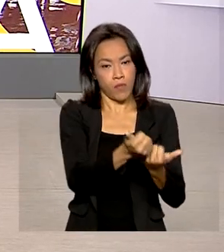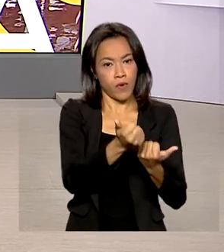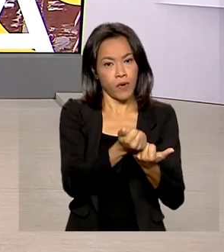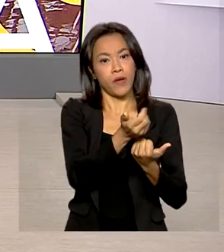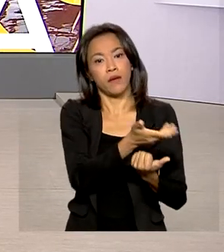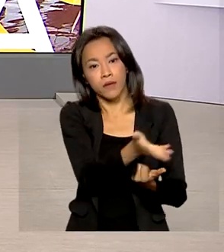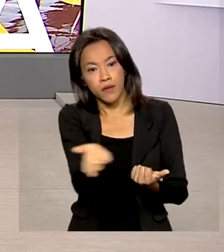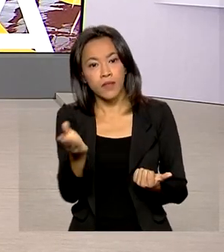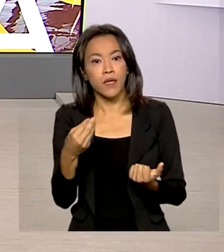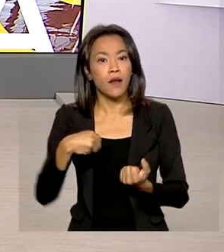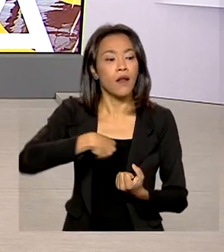transporte de donativos.